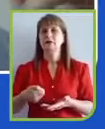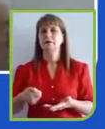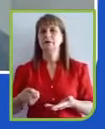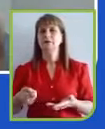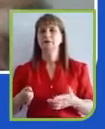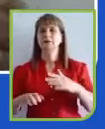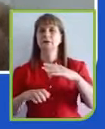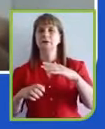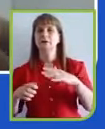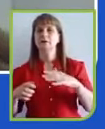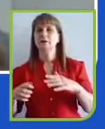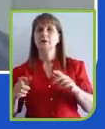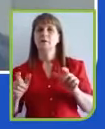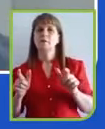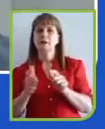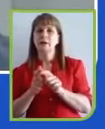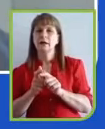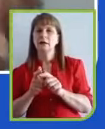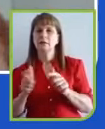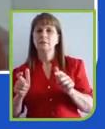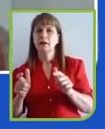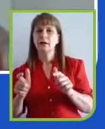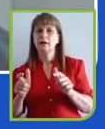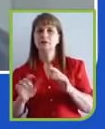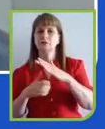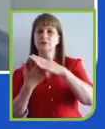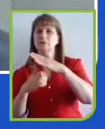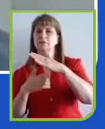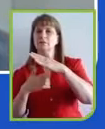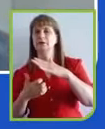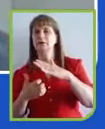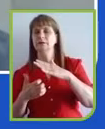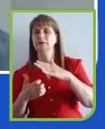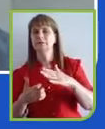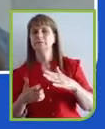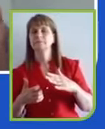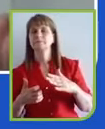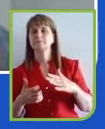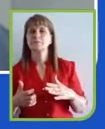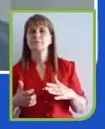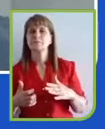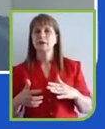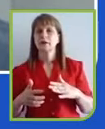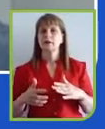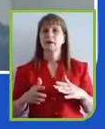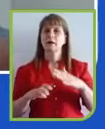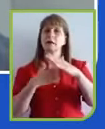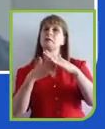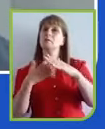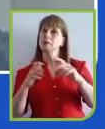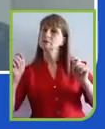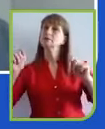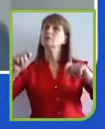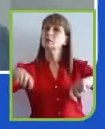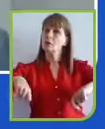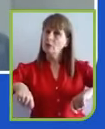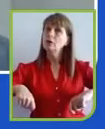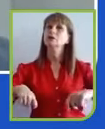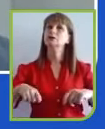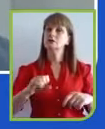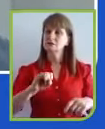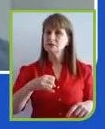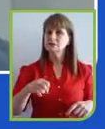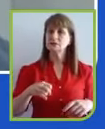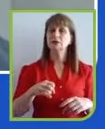essa relação causa-efeito. E, em função disso, a empresa pode redirecionar mais rapidamente seu